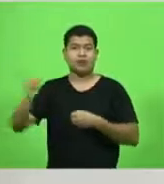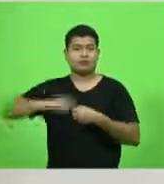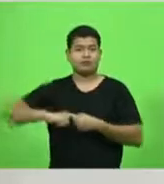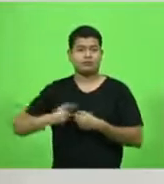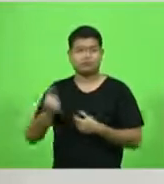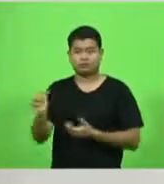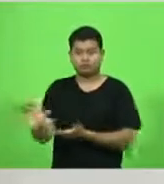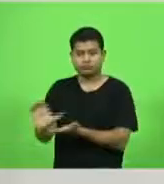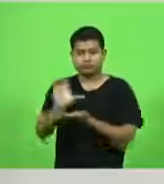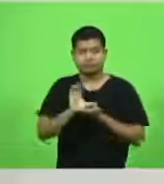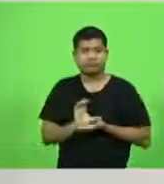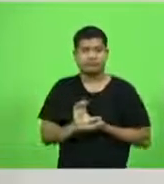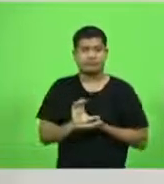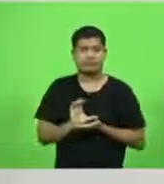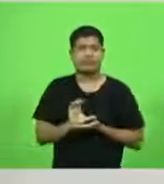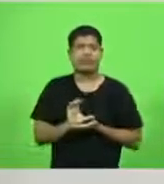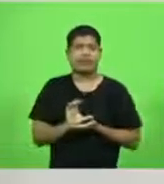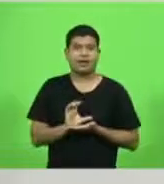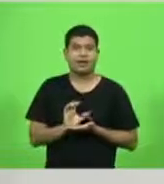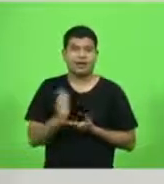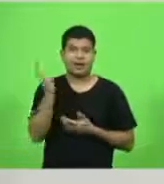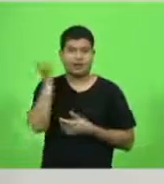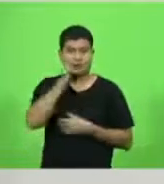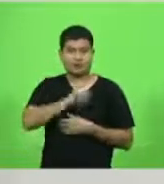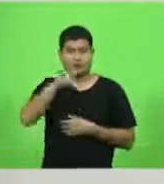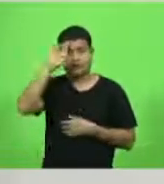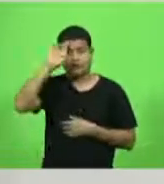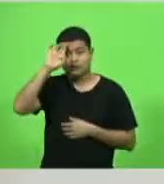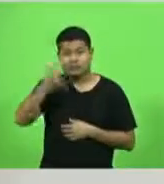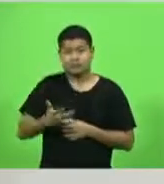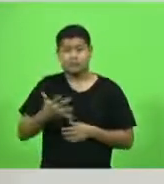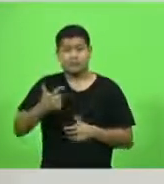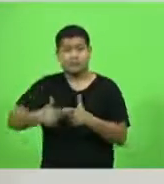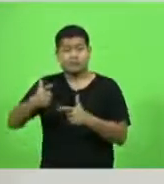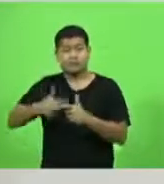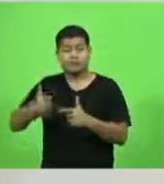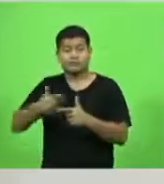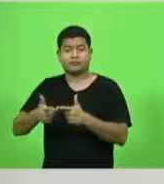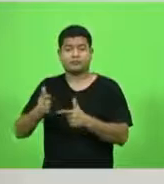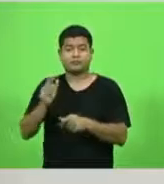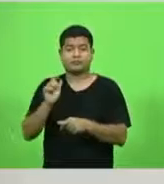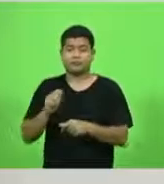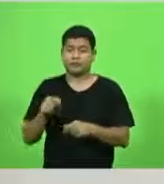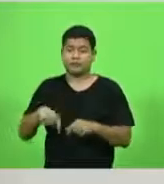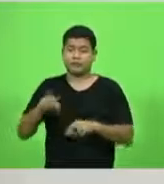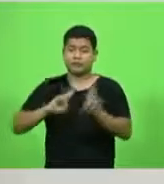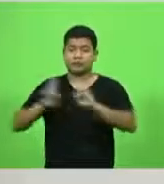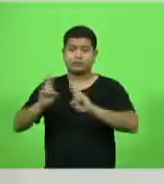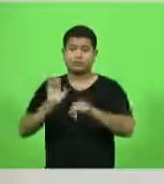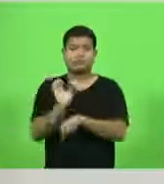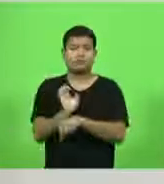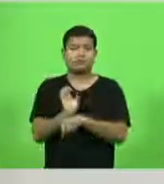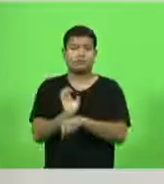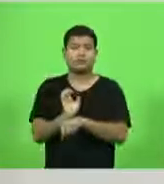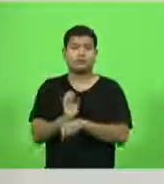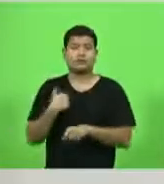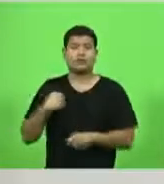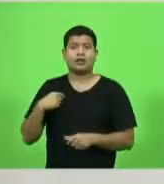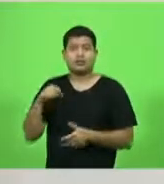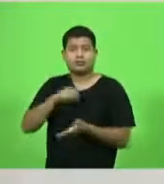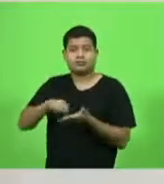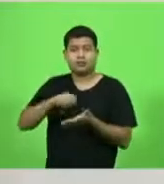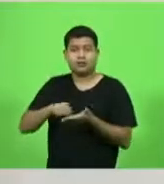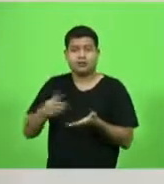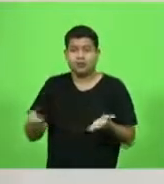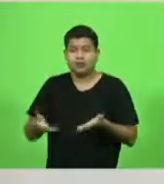Uma compensação para resolver o nosso problema das rodovias estaduais. Eu anotei os pedidos no dia de